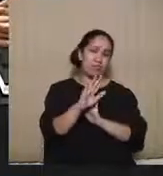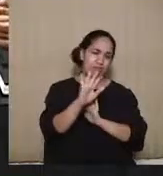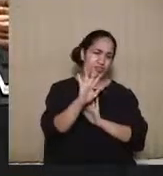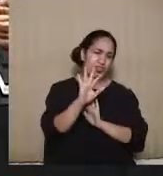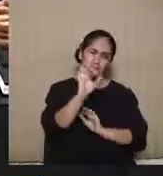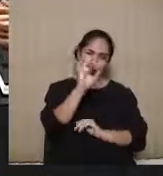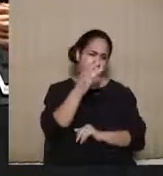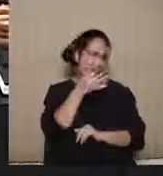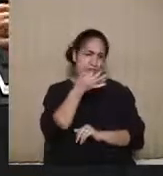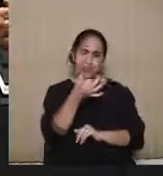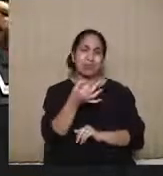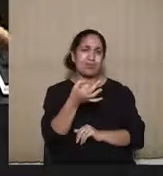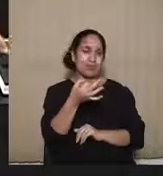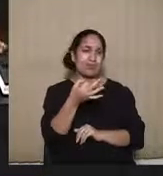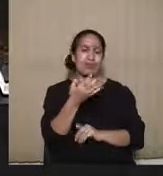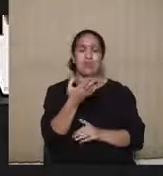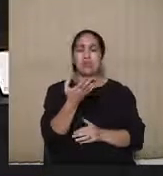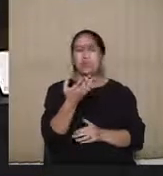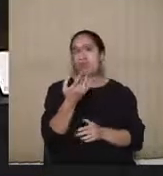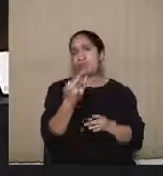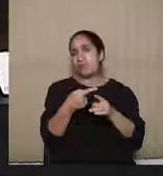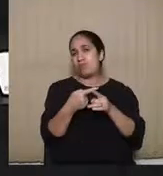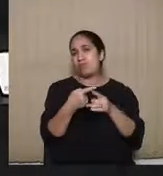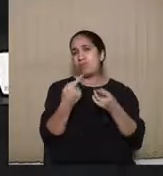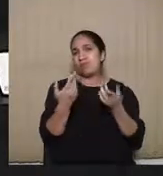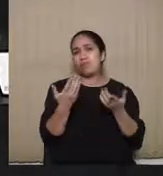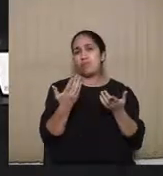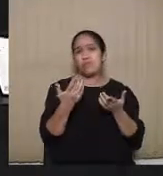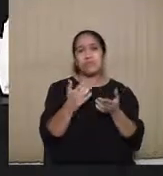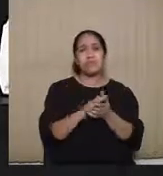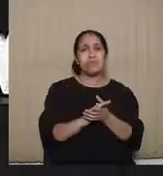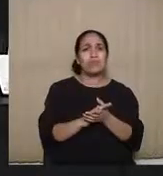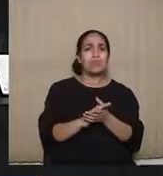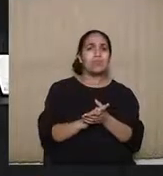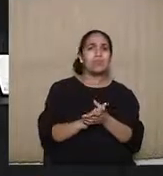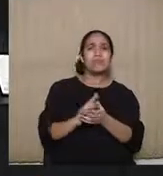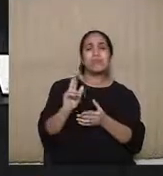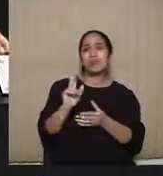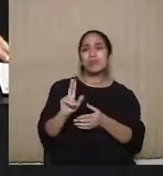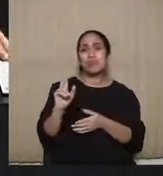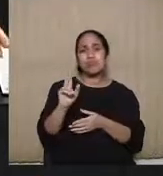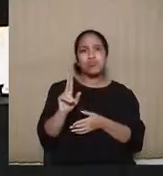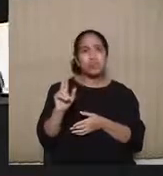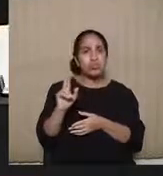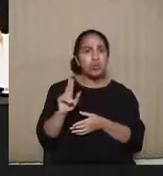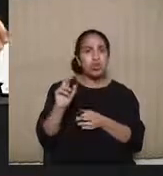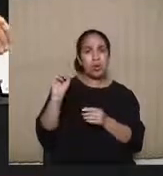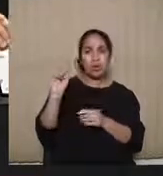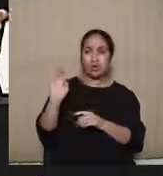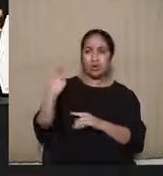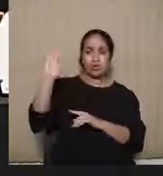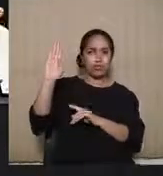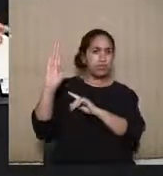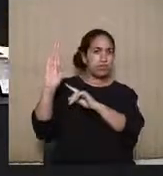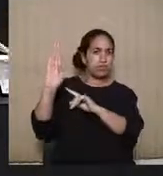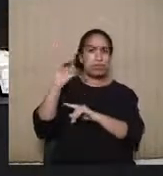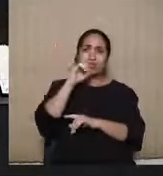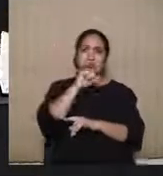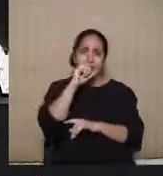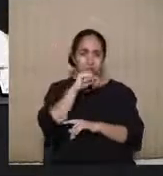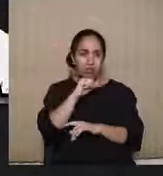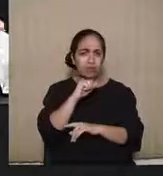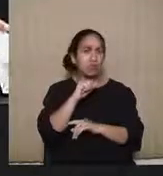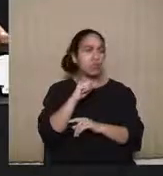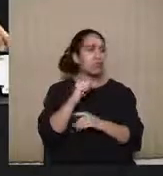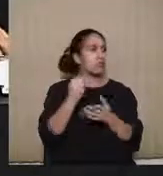é uma colocação, por que usamos a AIME no caso das candidaturas laranja? Porque a